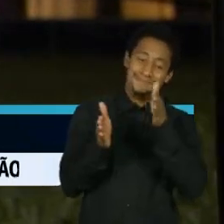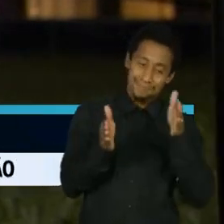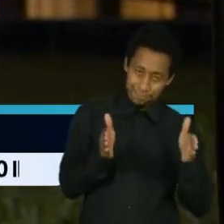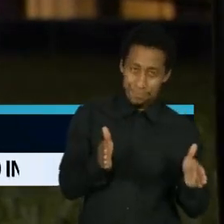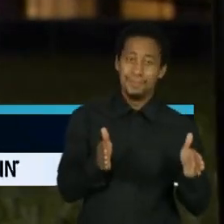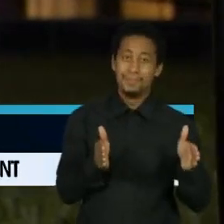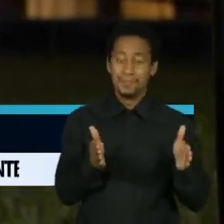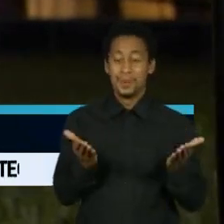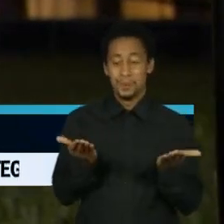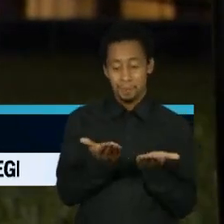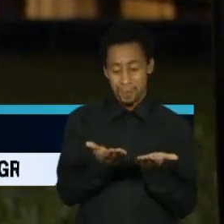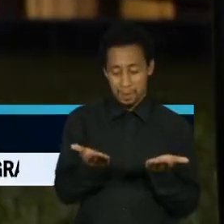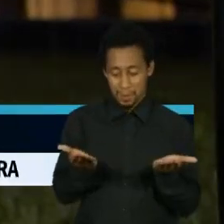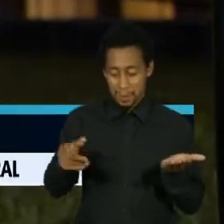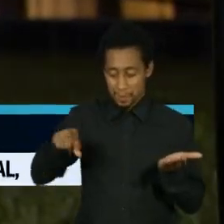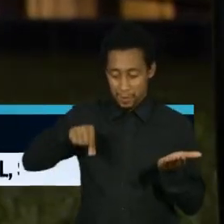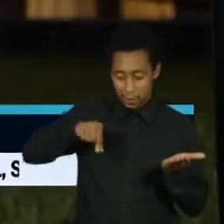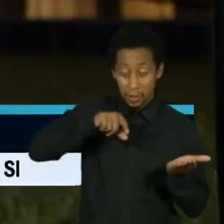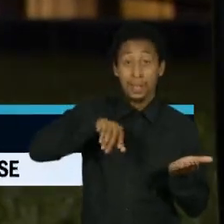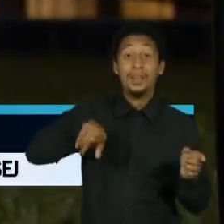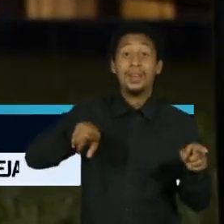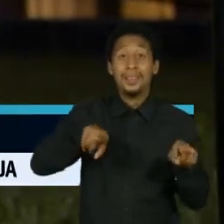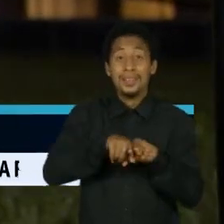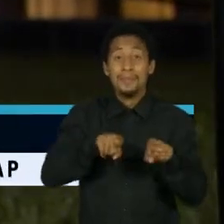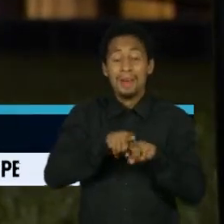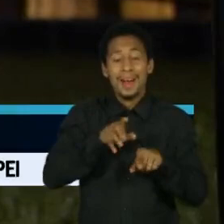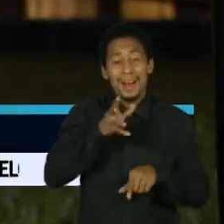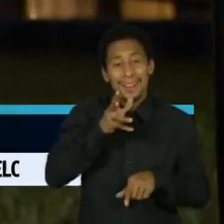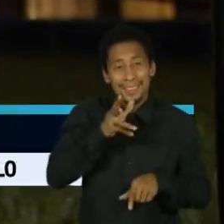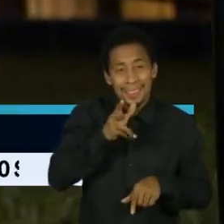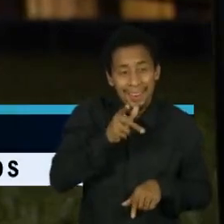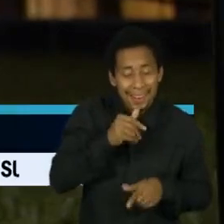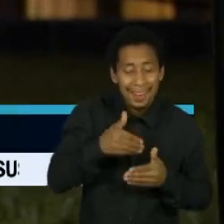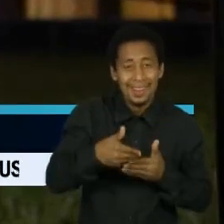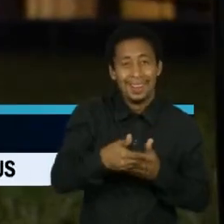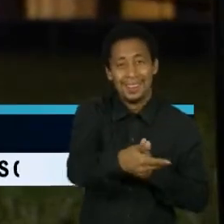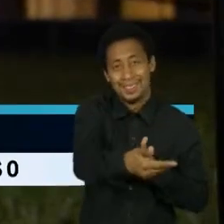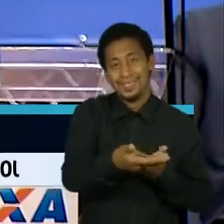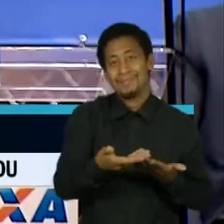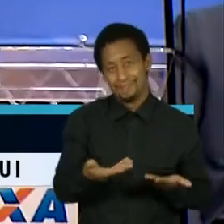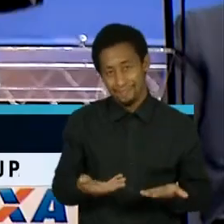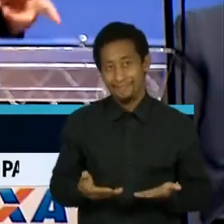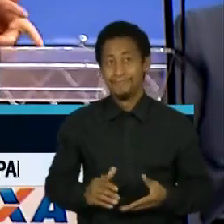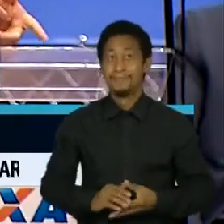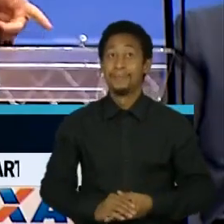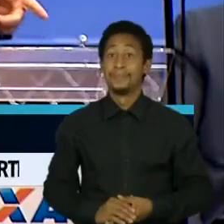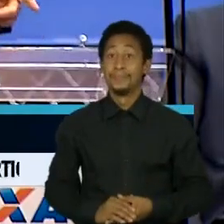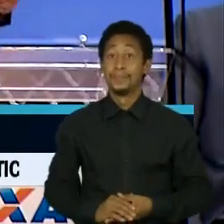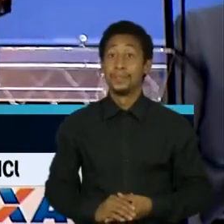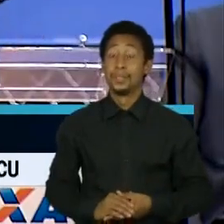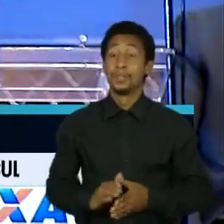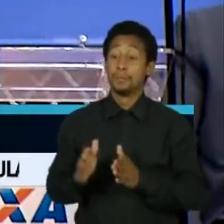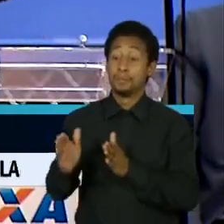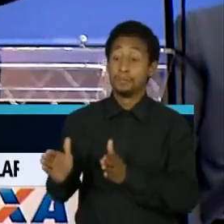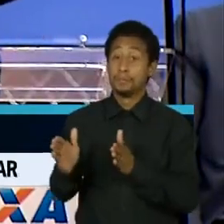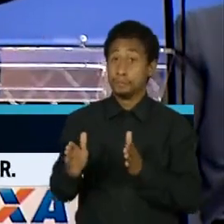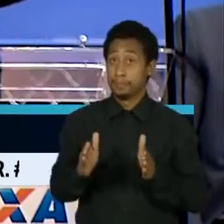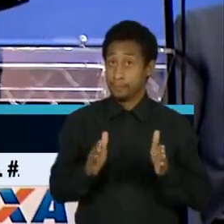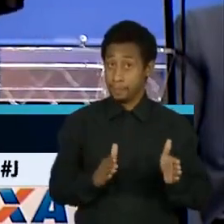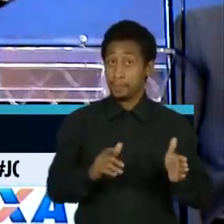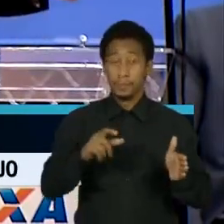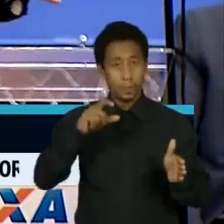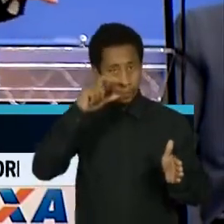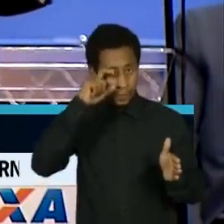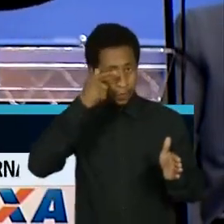contratação, gerando atrasos e críticas do poder executivo e de especialistas. Em várias ocasiões, o ministro da